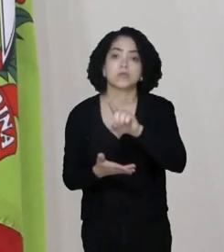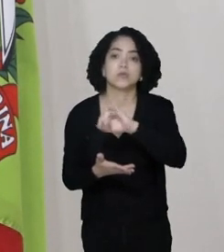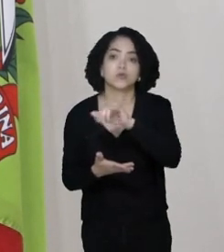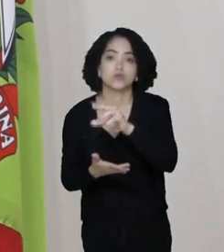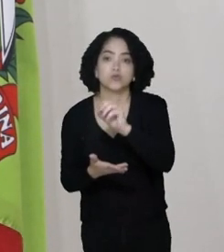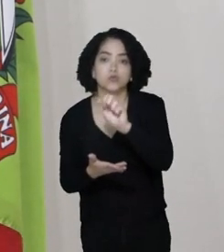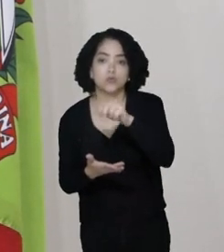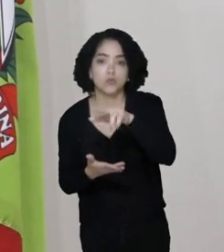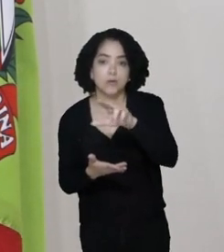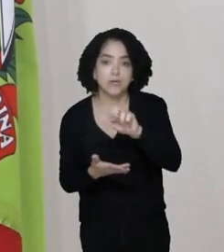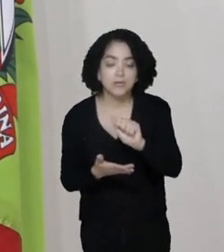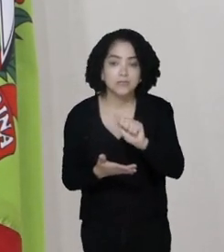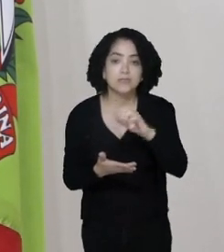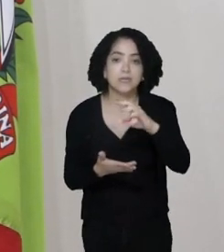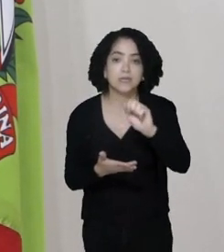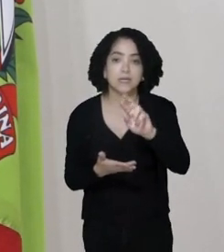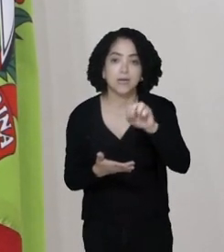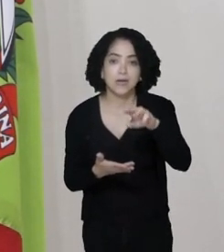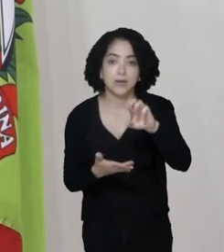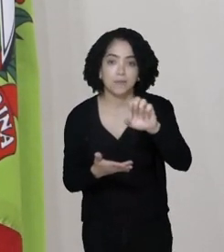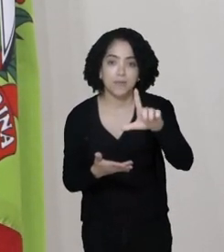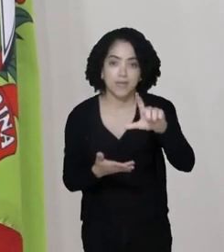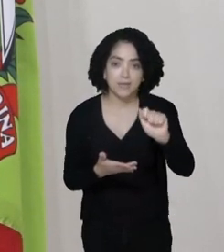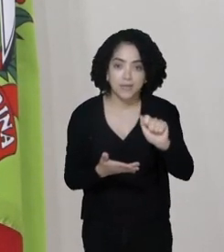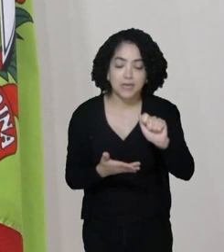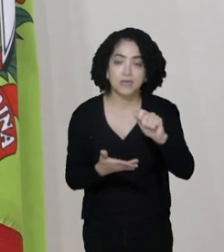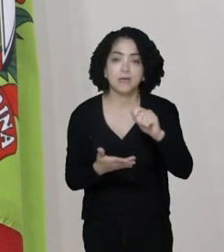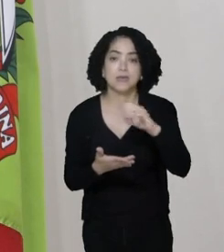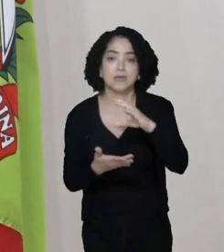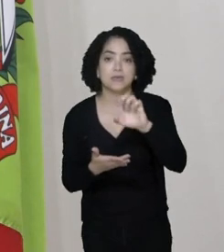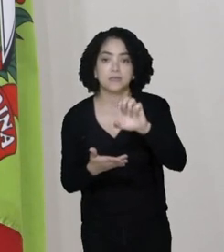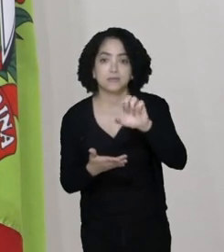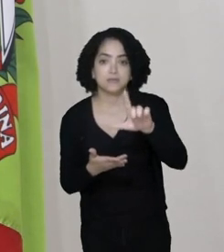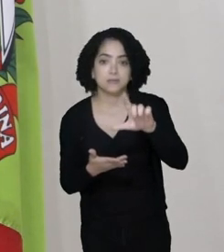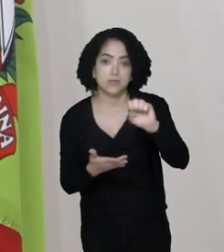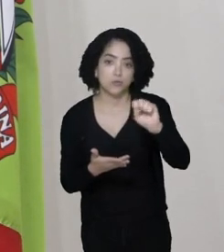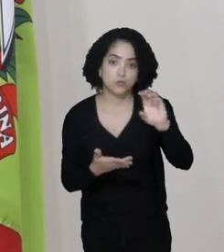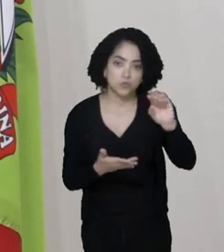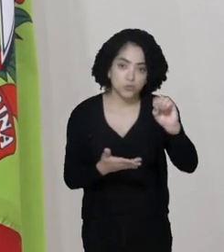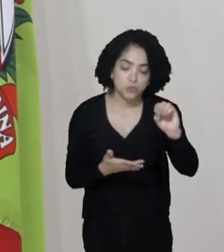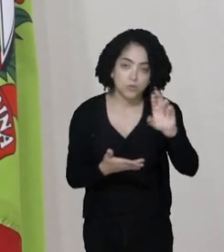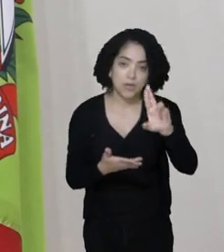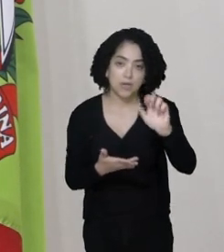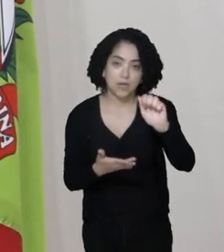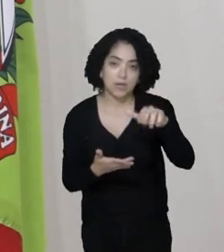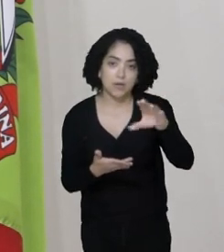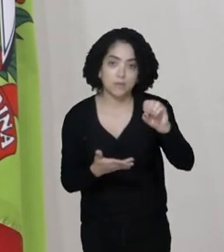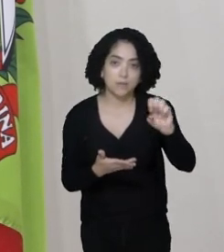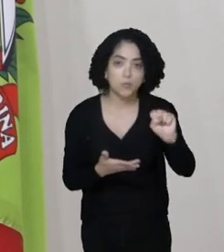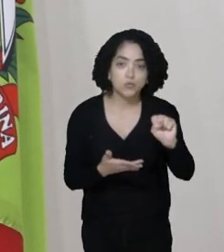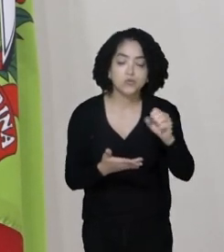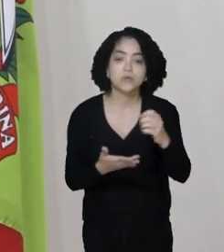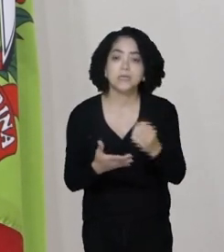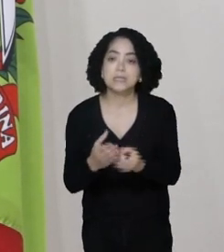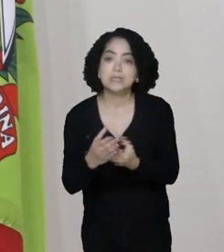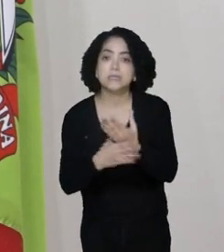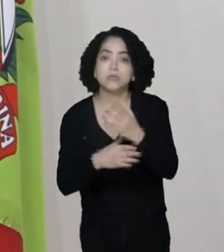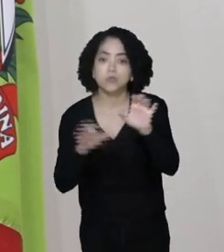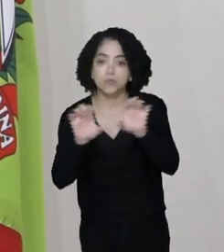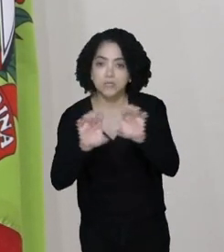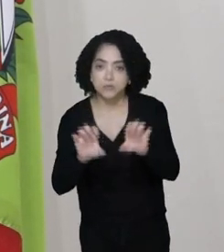de Carmela Dutra, o hospital Celso Ramos, o Renéu Ramos, criando uma estrutura hospitalar